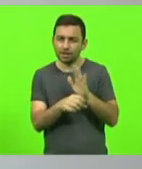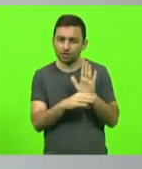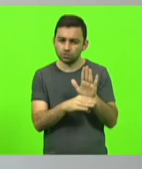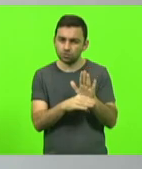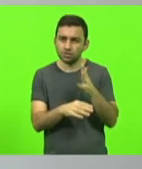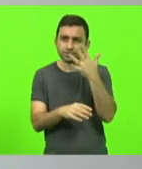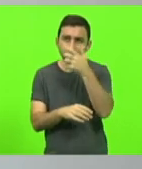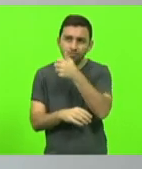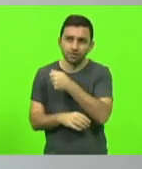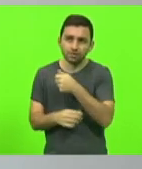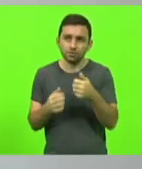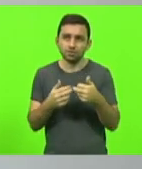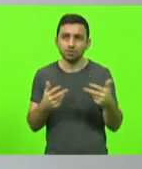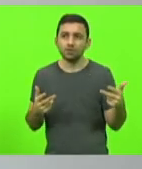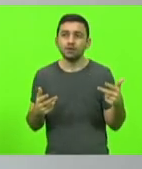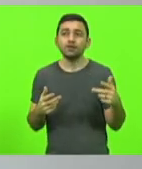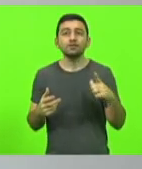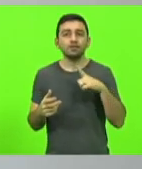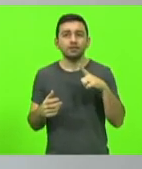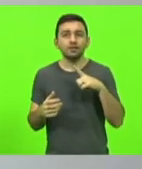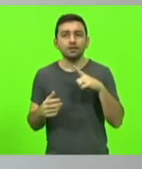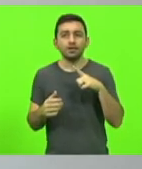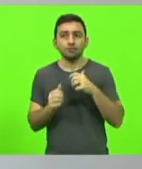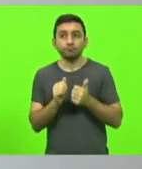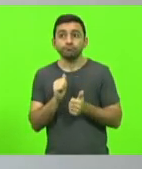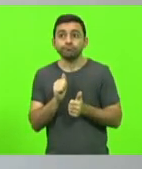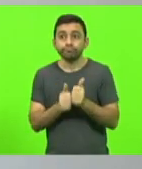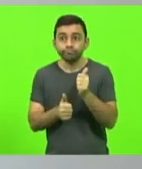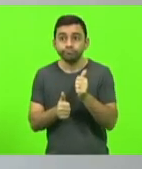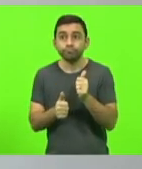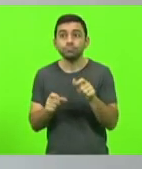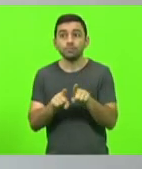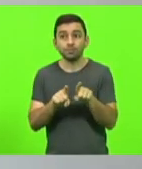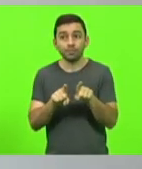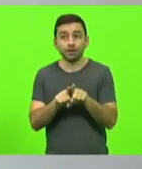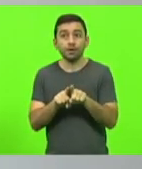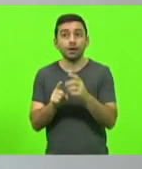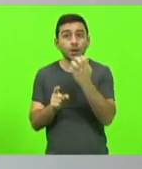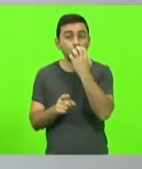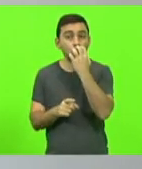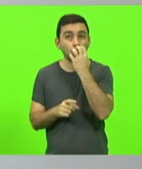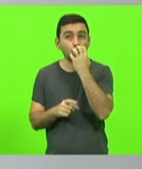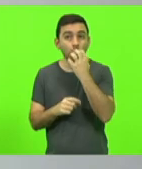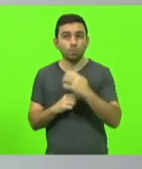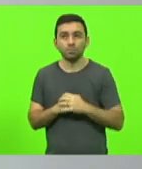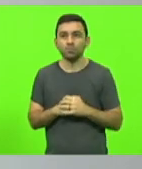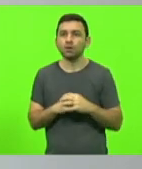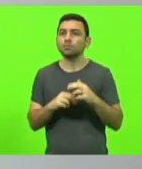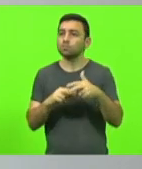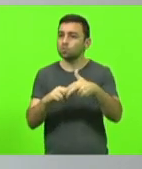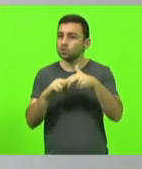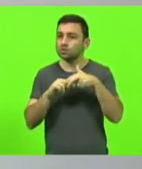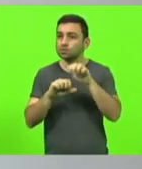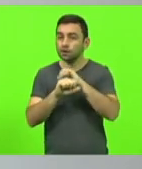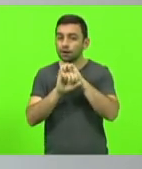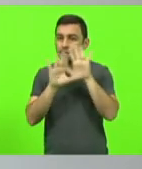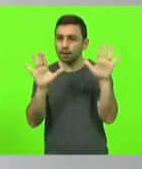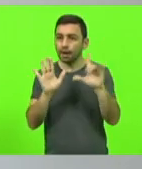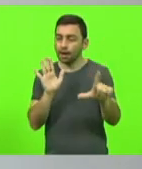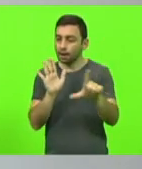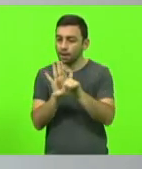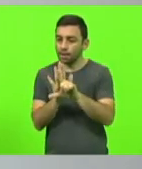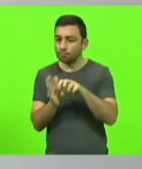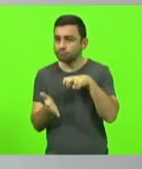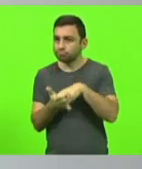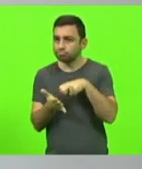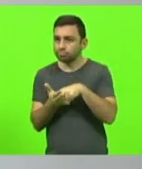momento que eles tenham uma competição entre cães. Mas daí, por isso que nós colocamos bem claro para que a lei não punisse a